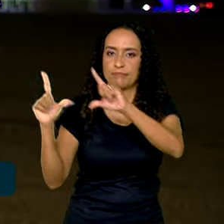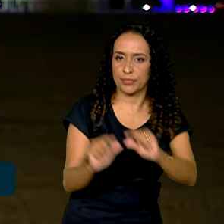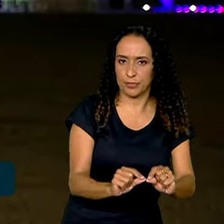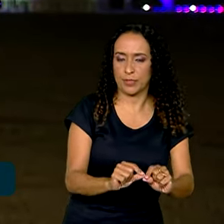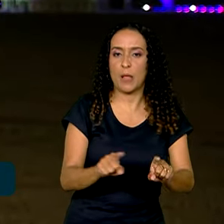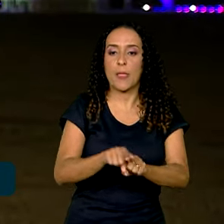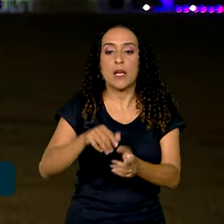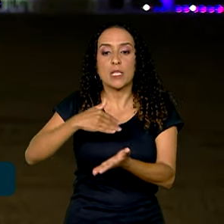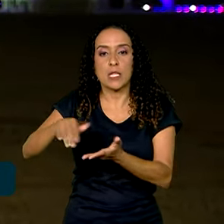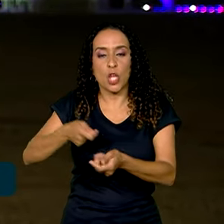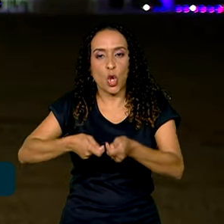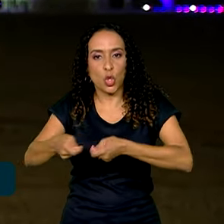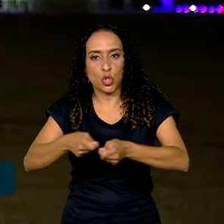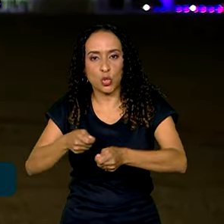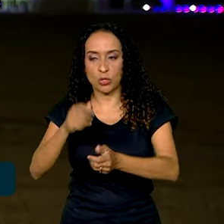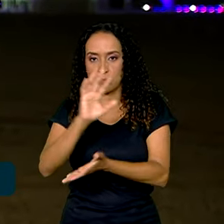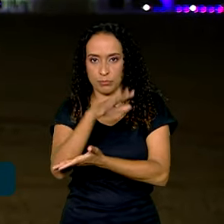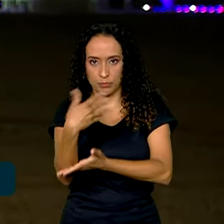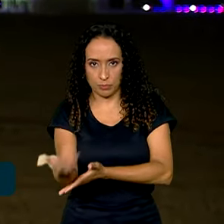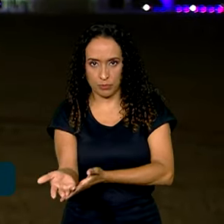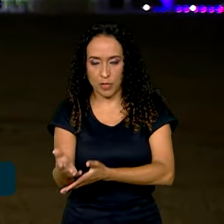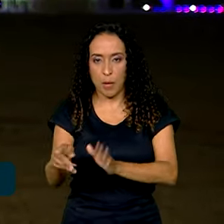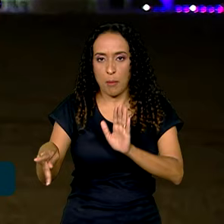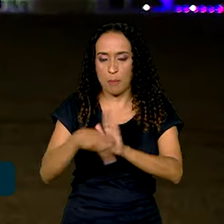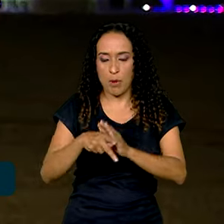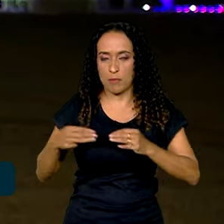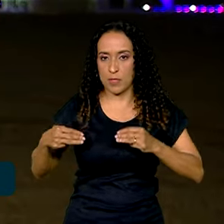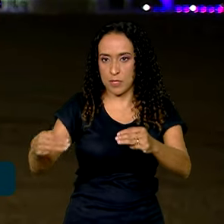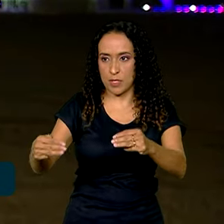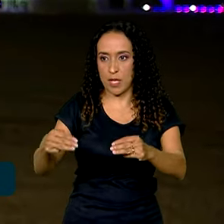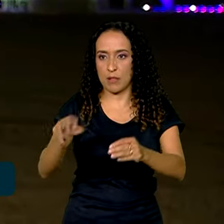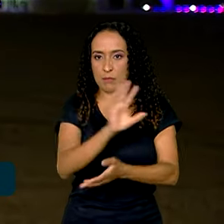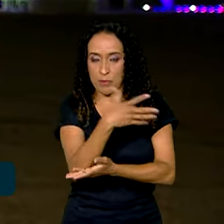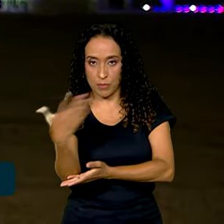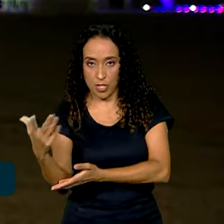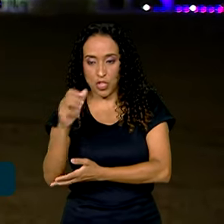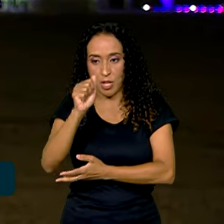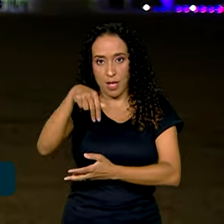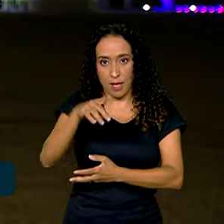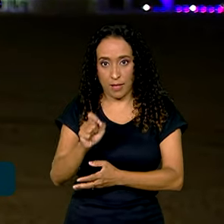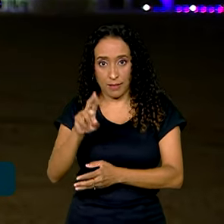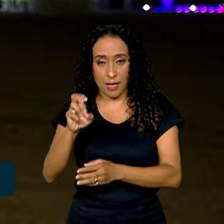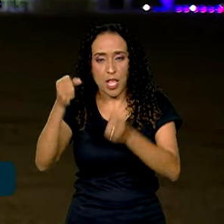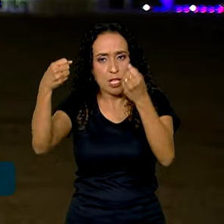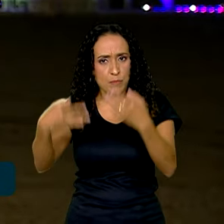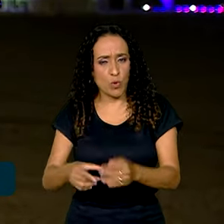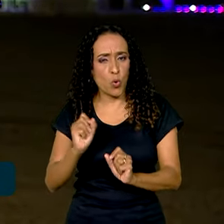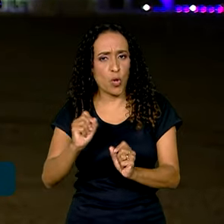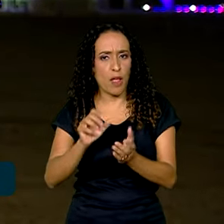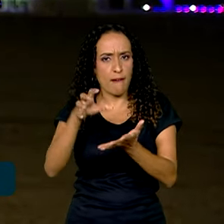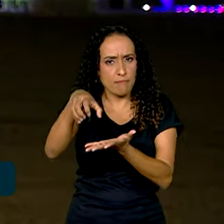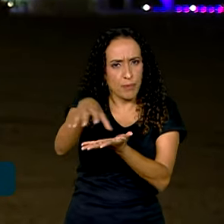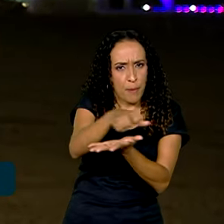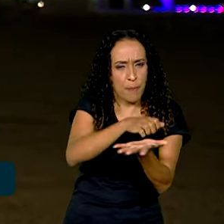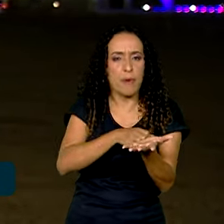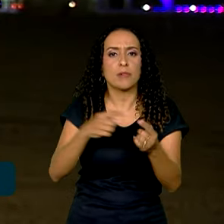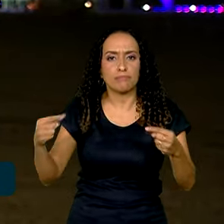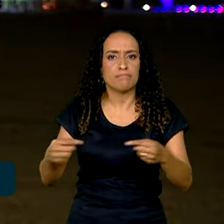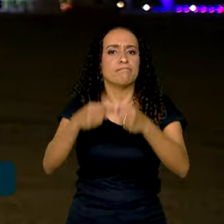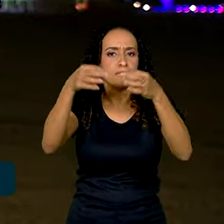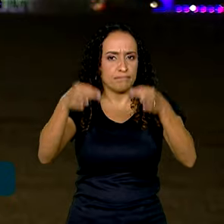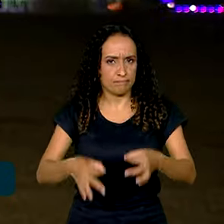secretário de Controle do Desmatamento do Ministério do Meio Ambiente, André Lima, disse que os dados convergem com os dados